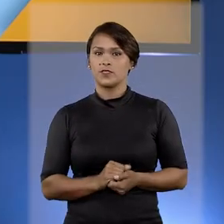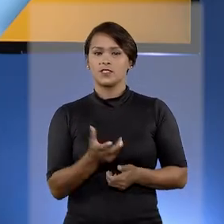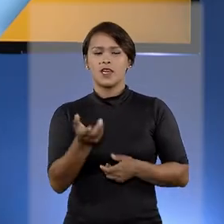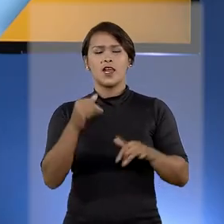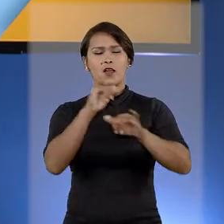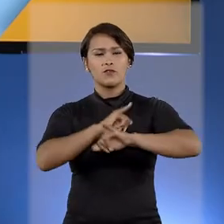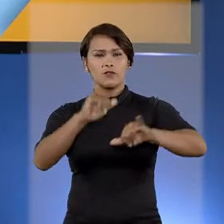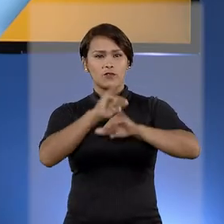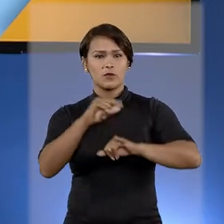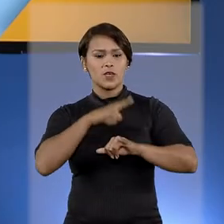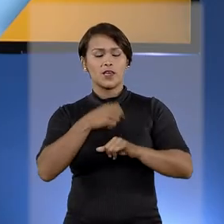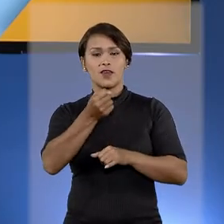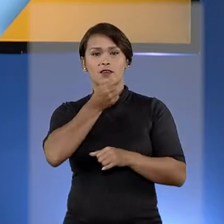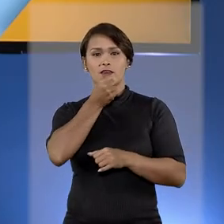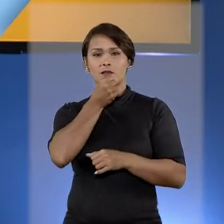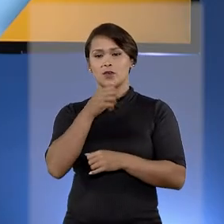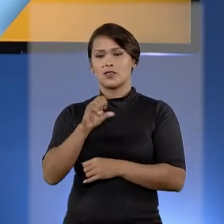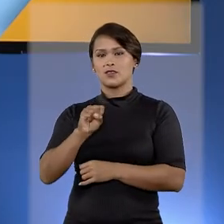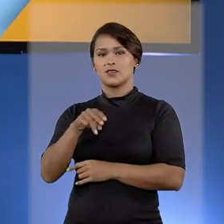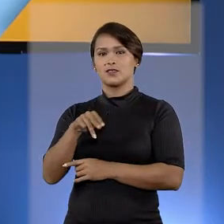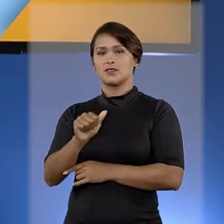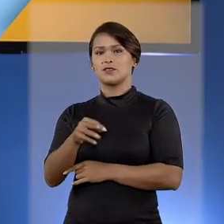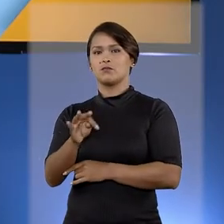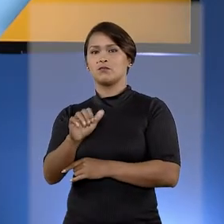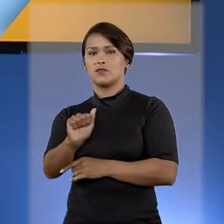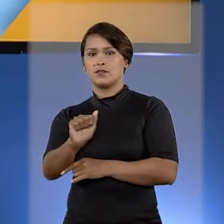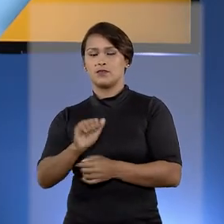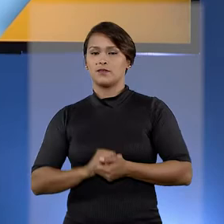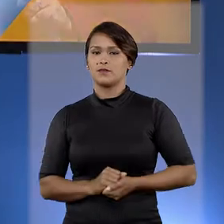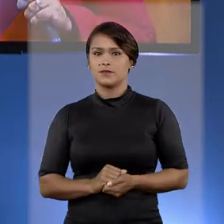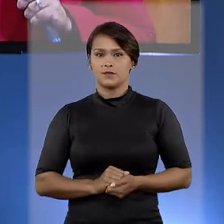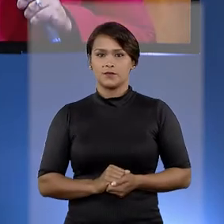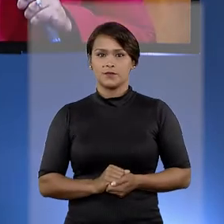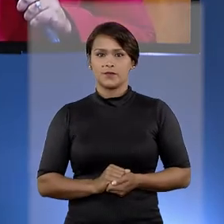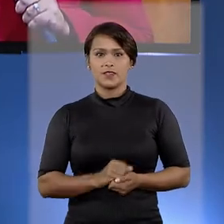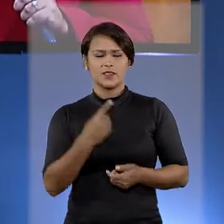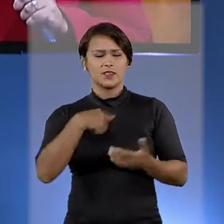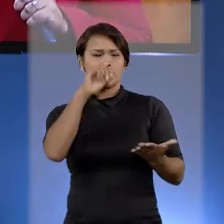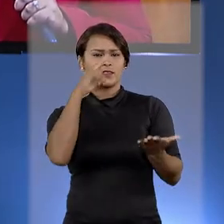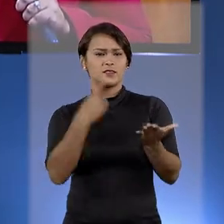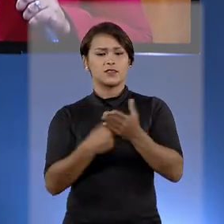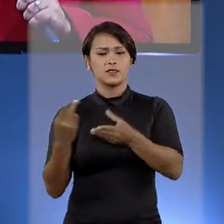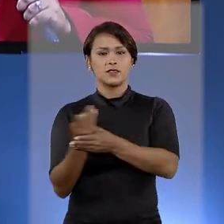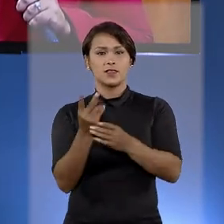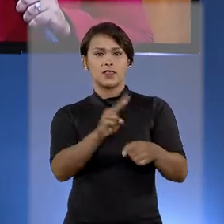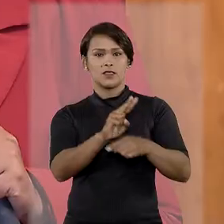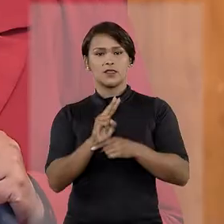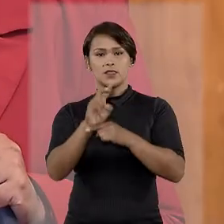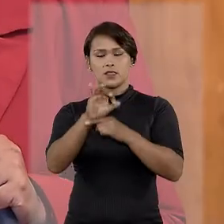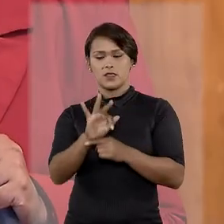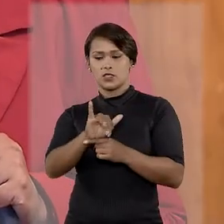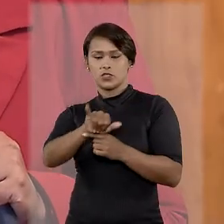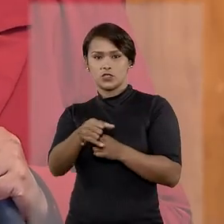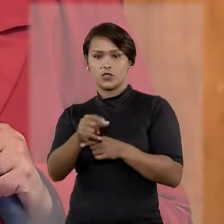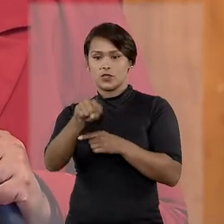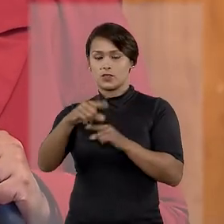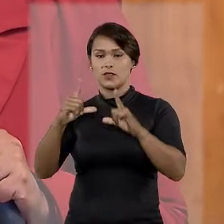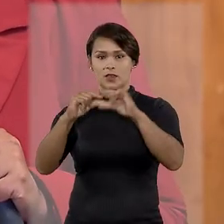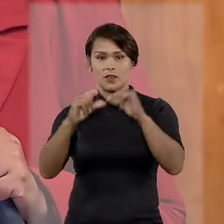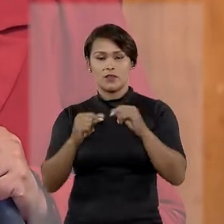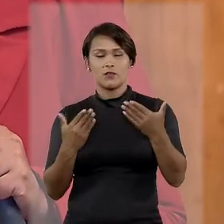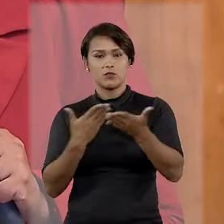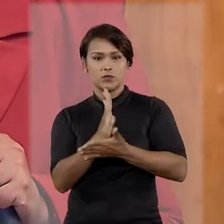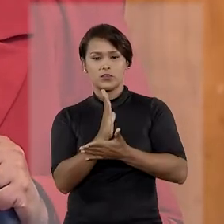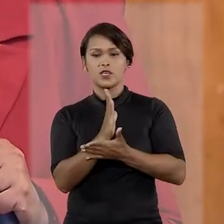Quem tem as informações é a repórter Samanta Pessanha. A decisão liminar do TJDFT foi